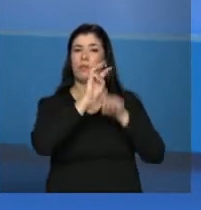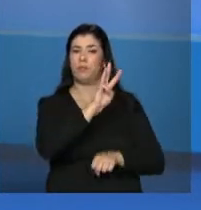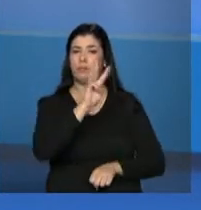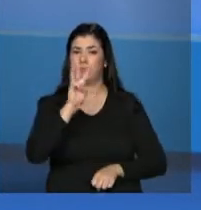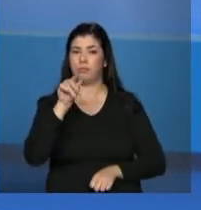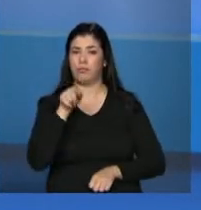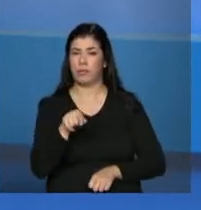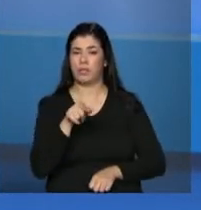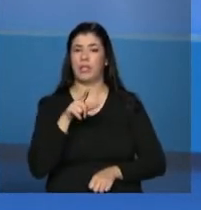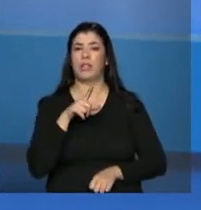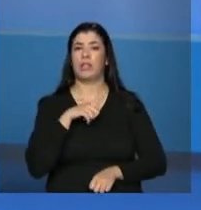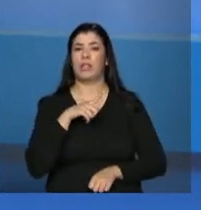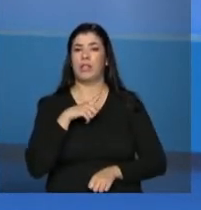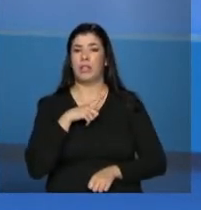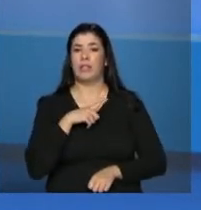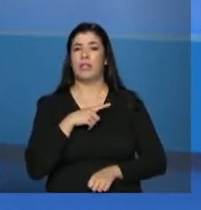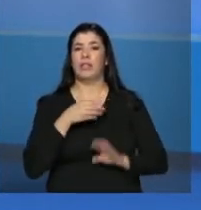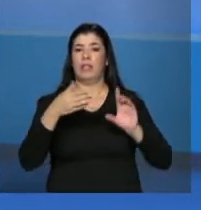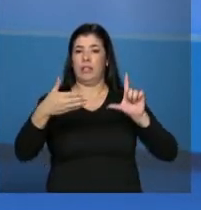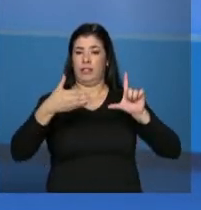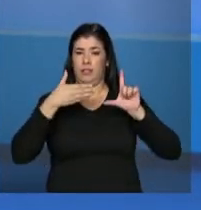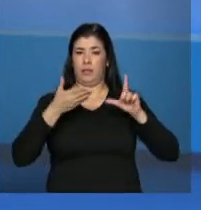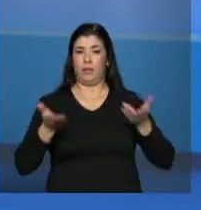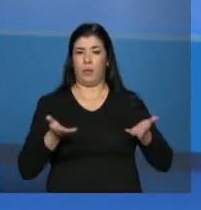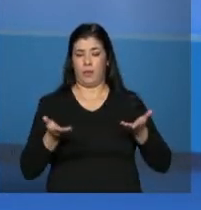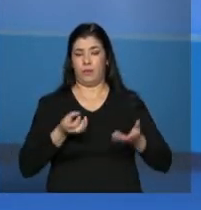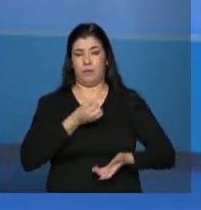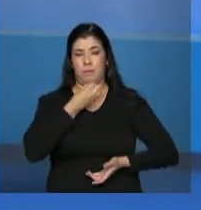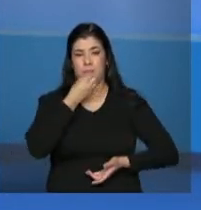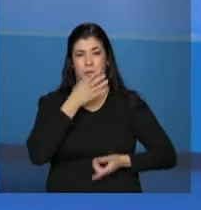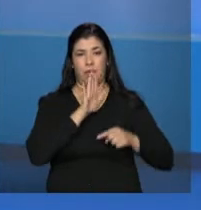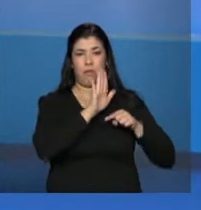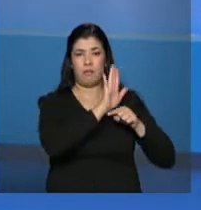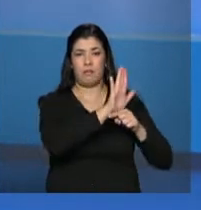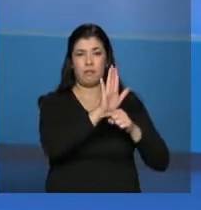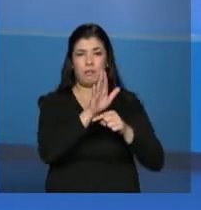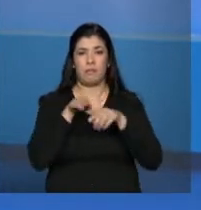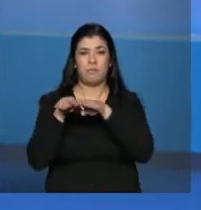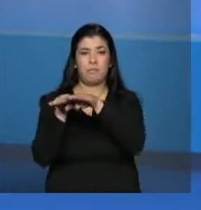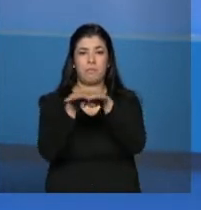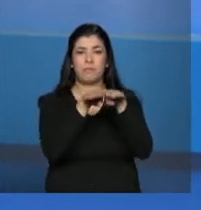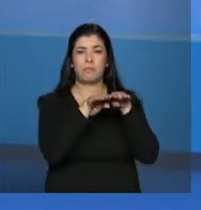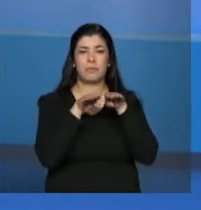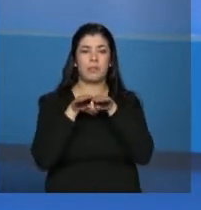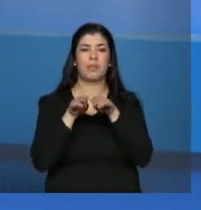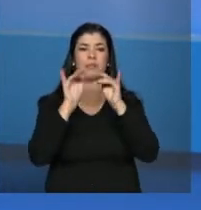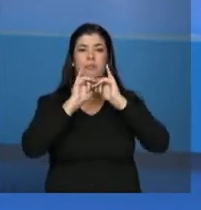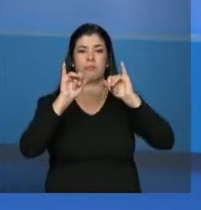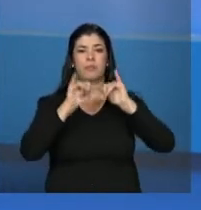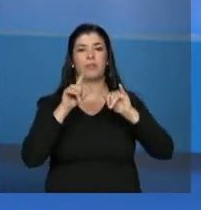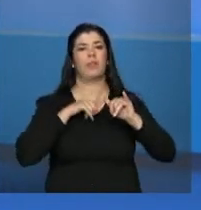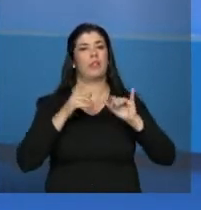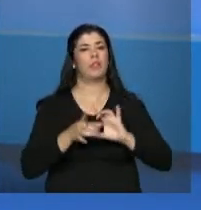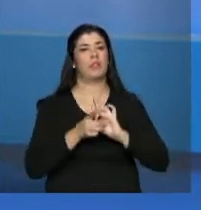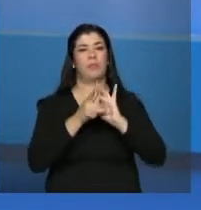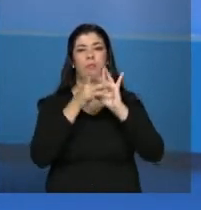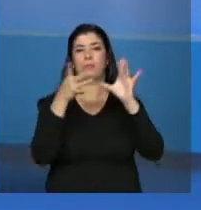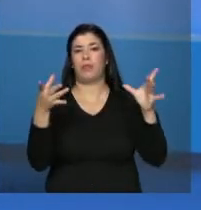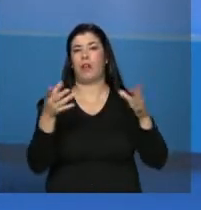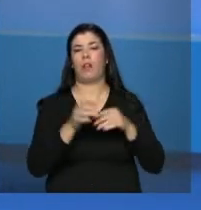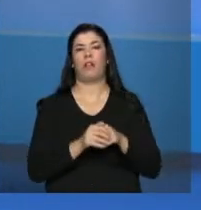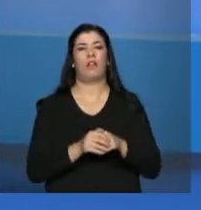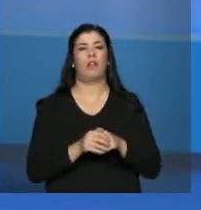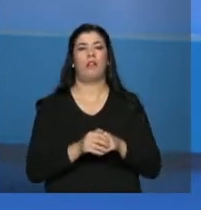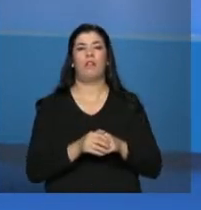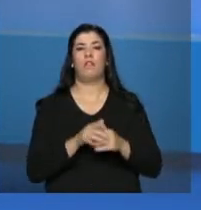teleconferência também tem essa função um pouco de nivelar as informações, porque ela vai ficar depois disponível nas redes sociais, então isso